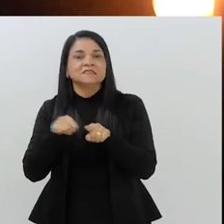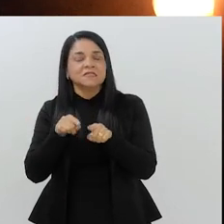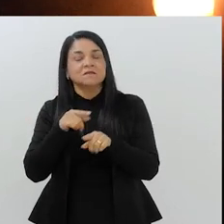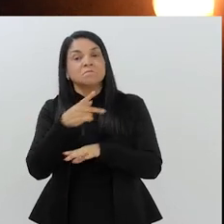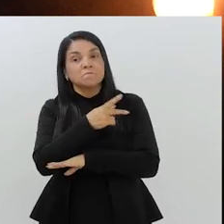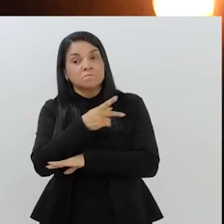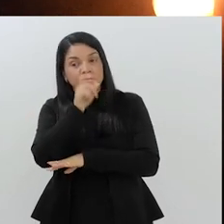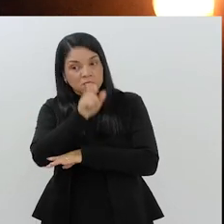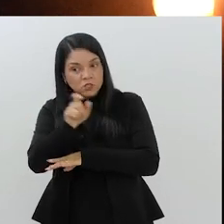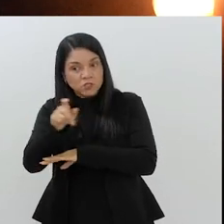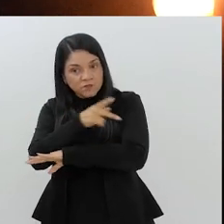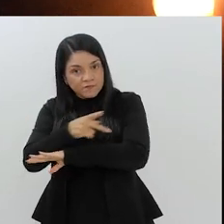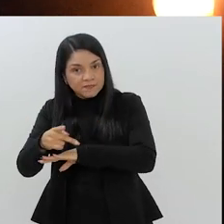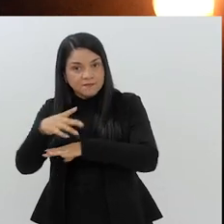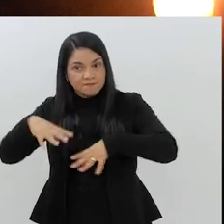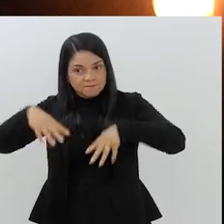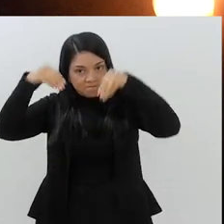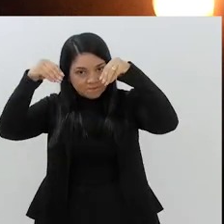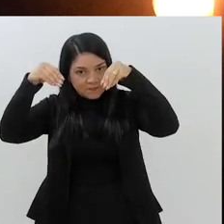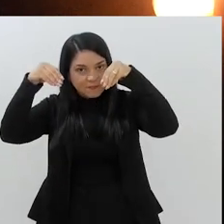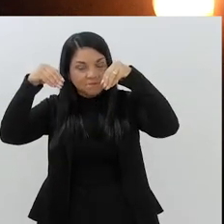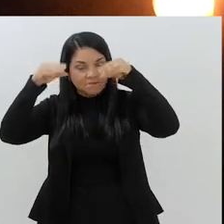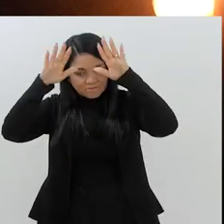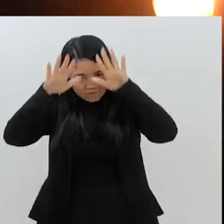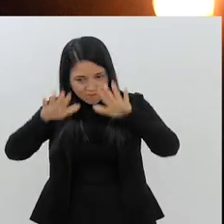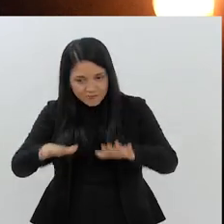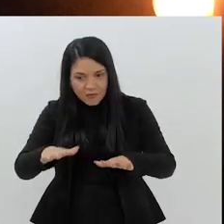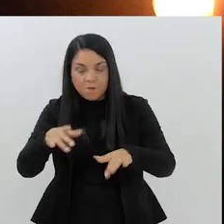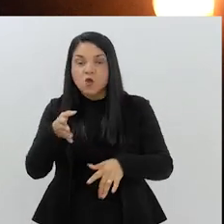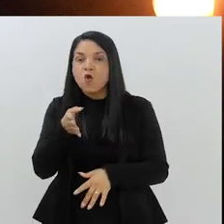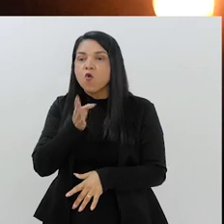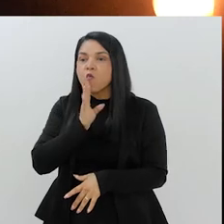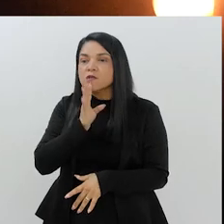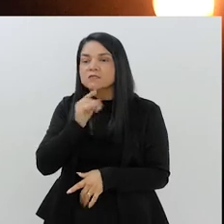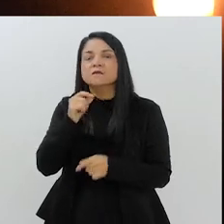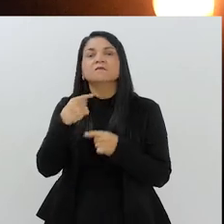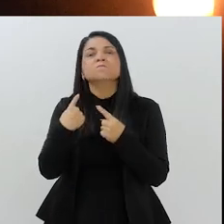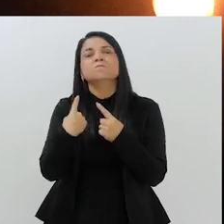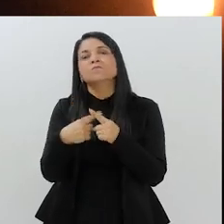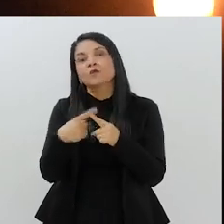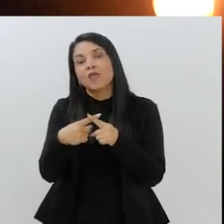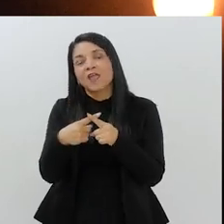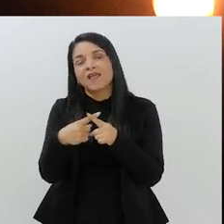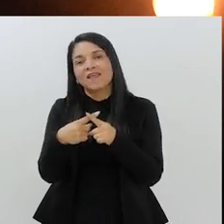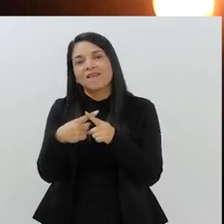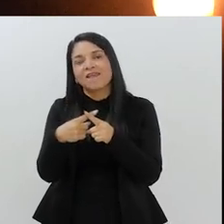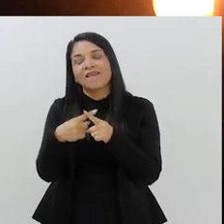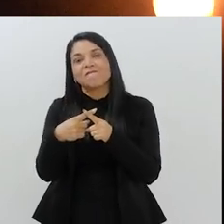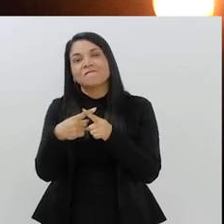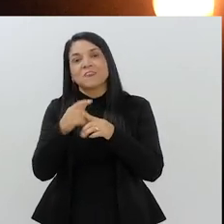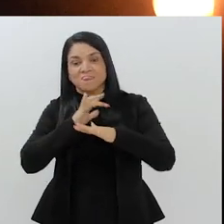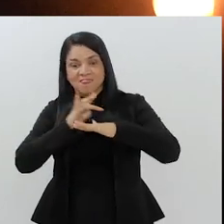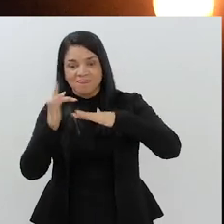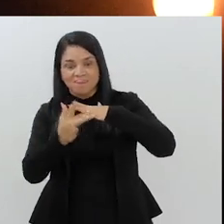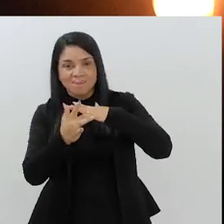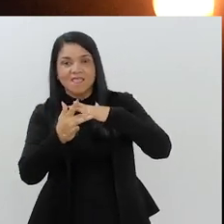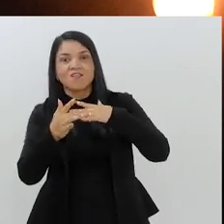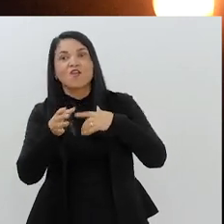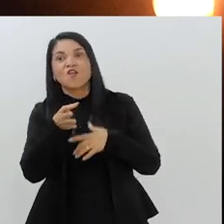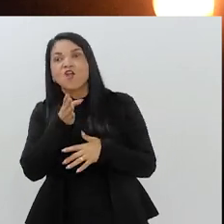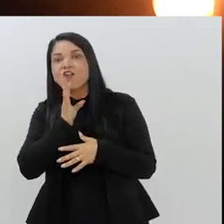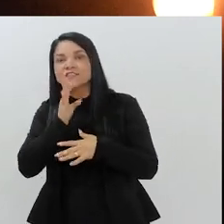E tem várias pessoas que vêm nos visitar na mesquita que vêm porque conheceram através de algum influenciador.